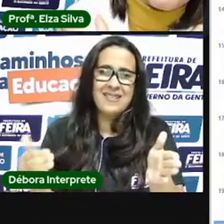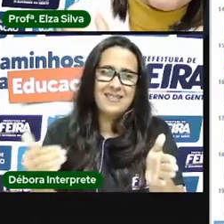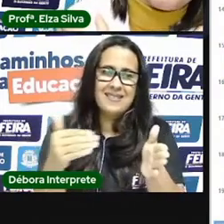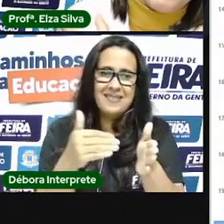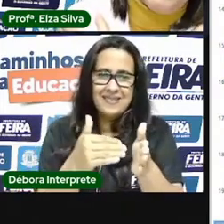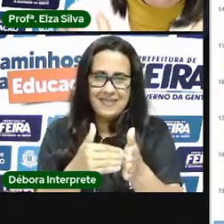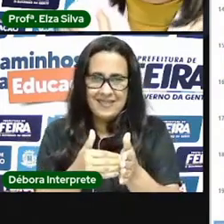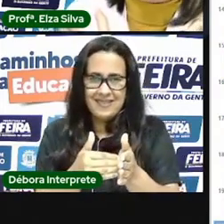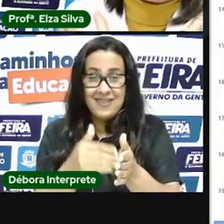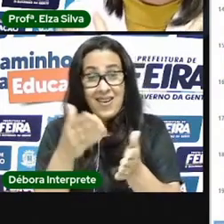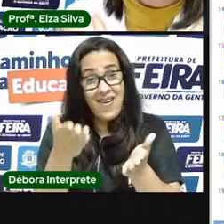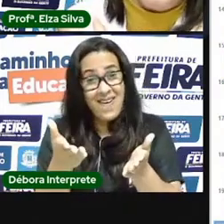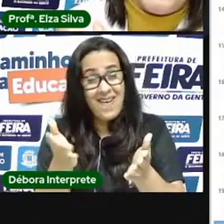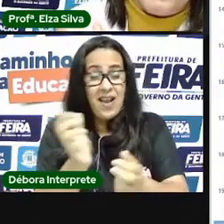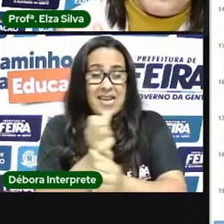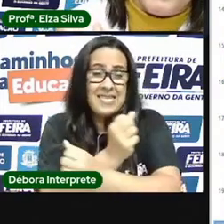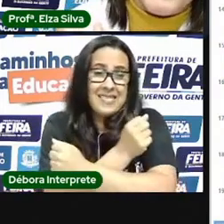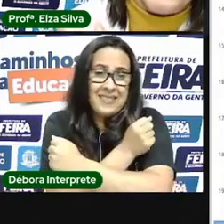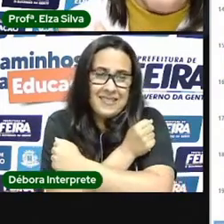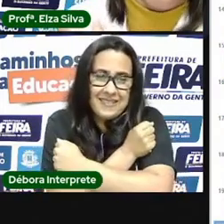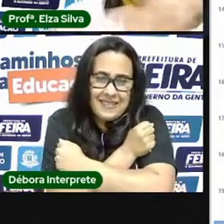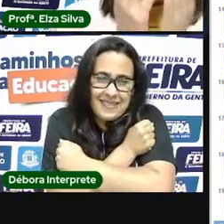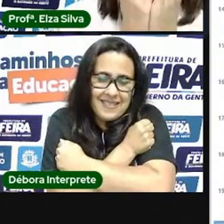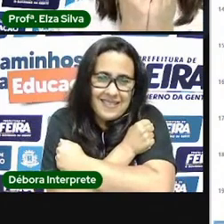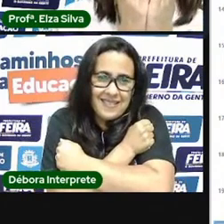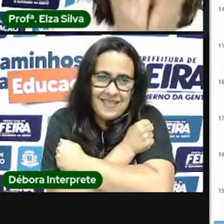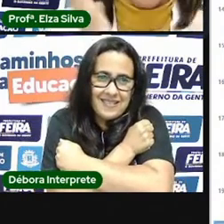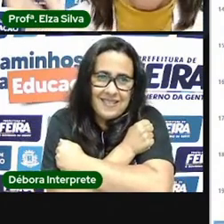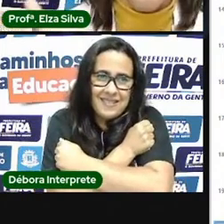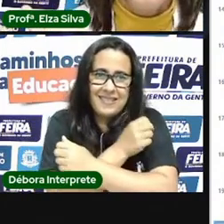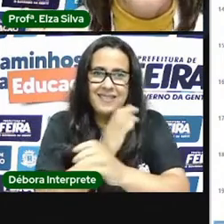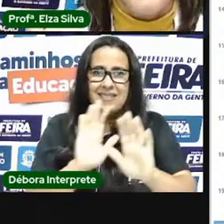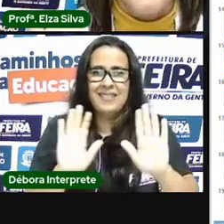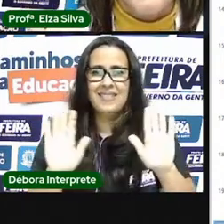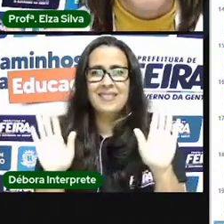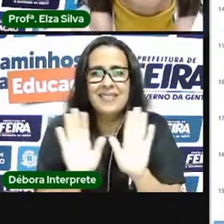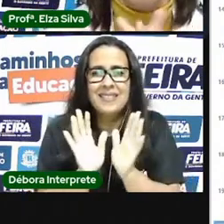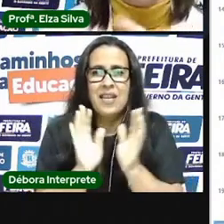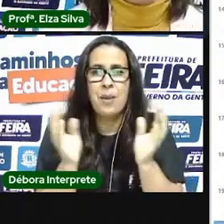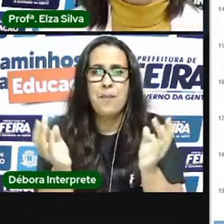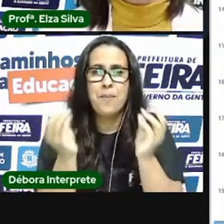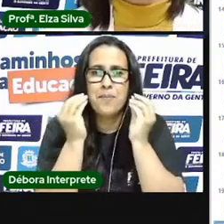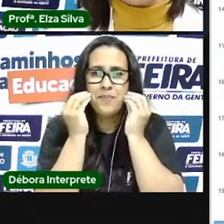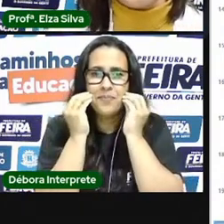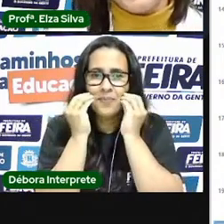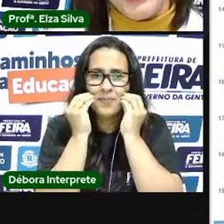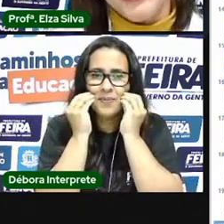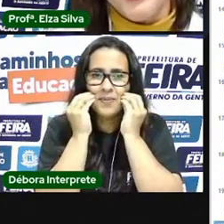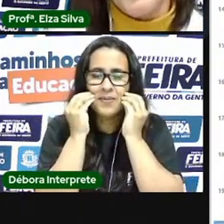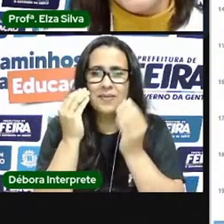abraço um abraço muito caloroso um grande beijo e muito